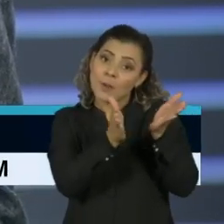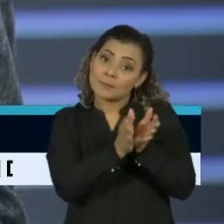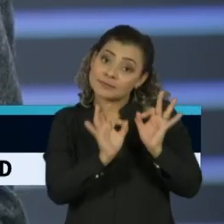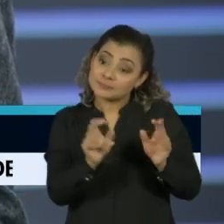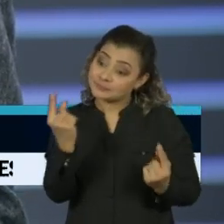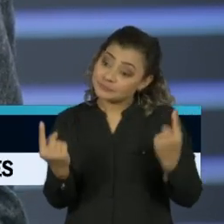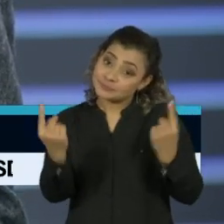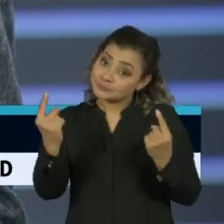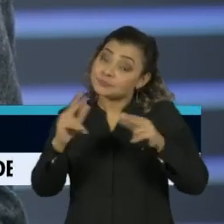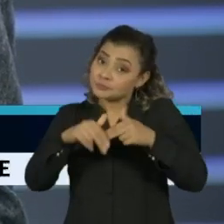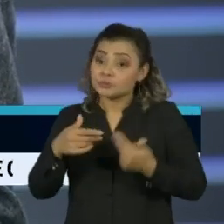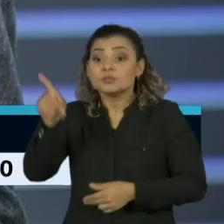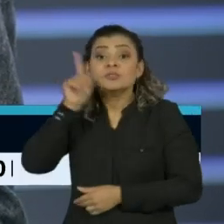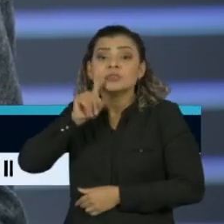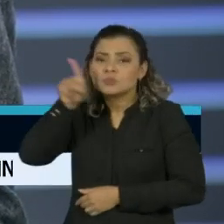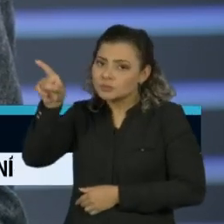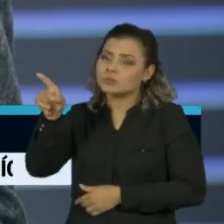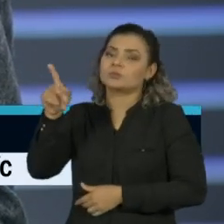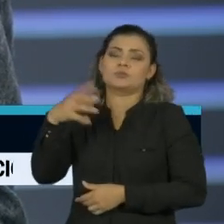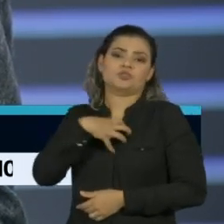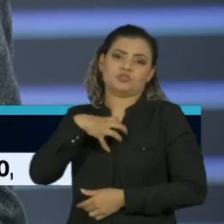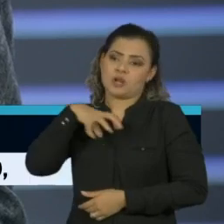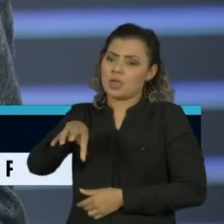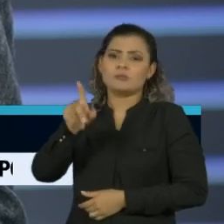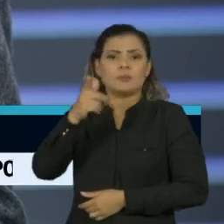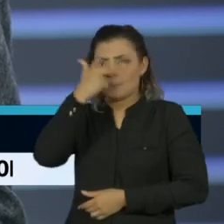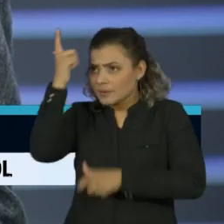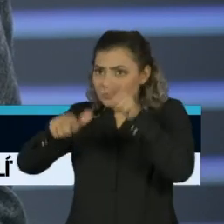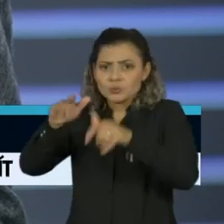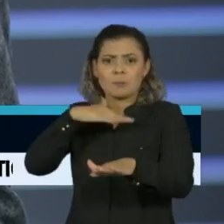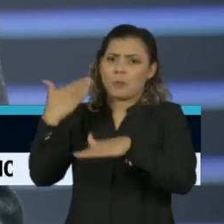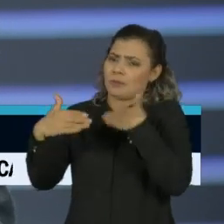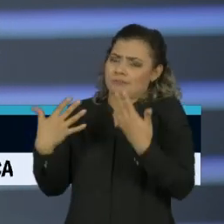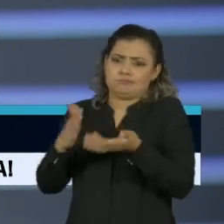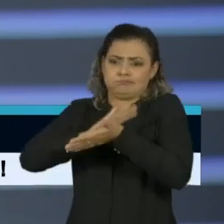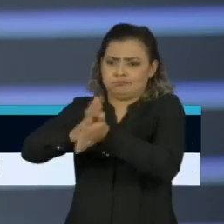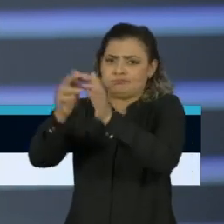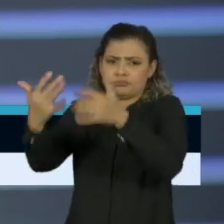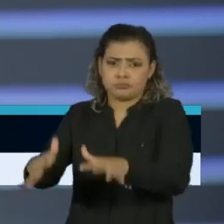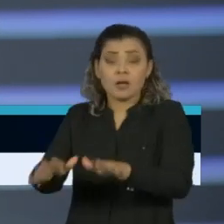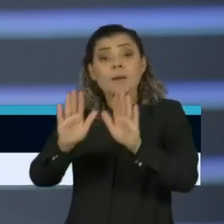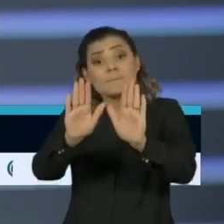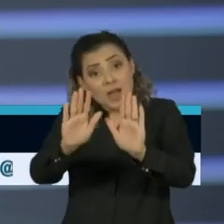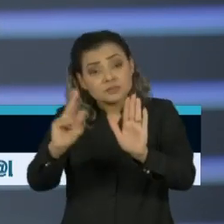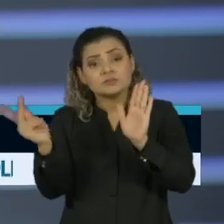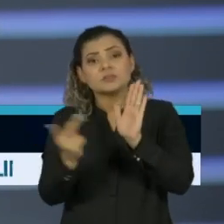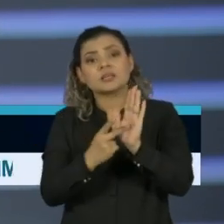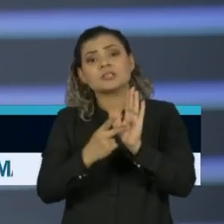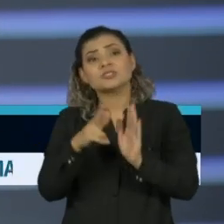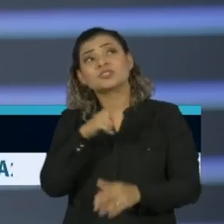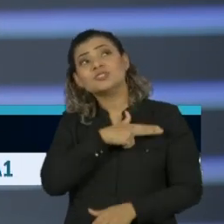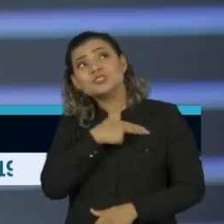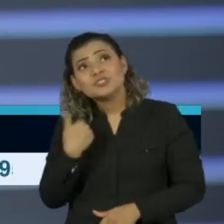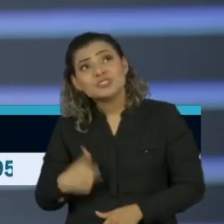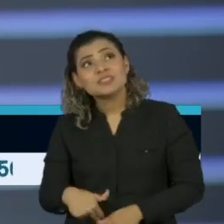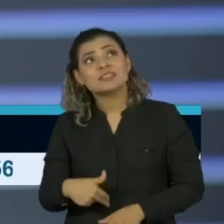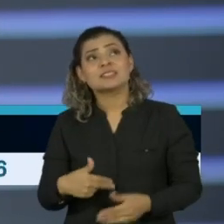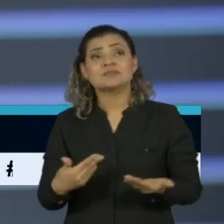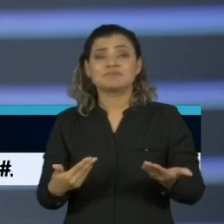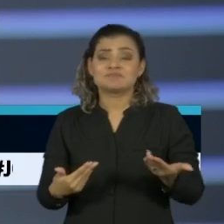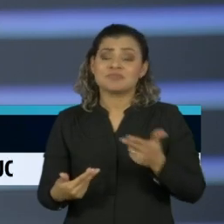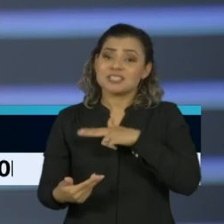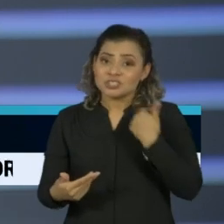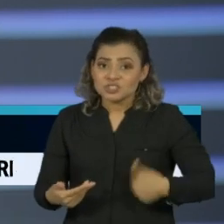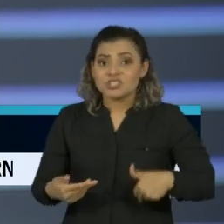Estados Unidos ficou, ainda tem muita gente morrendo. A China, a China é um país